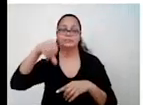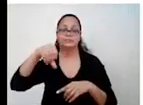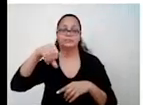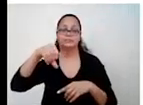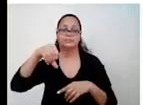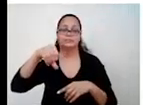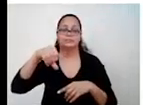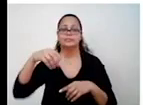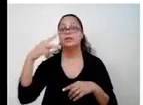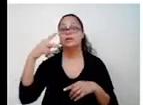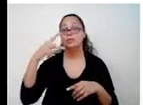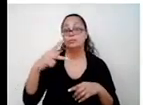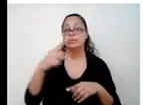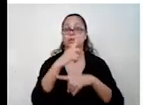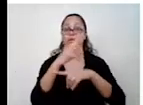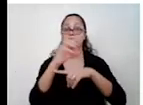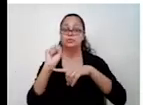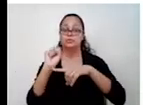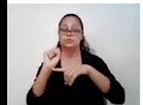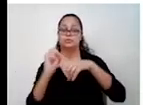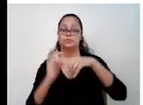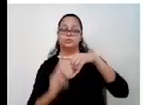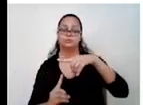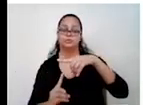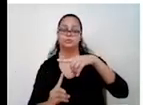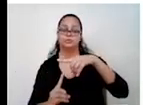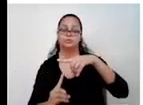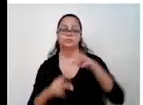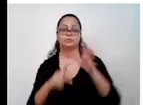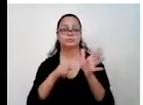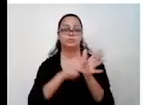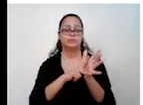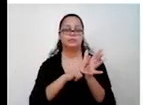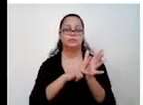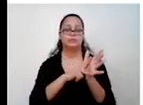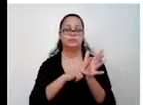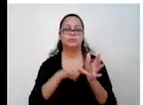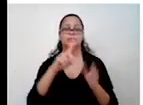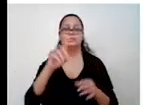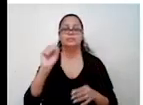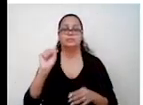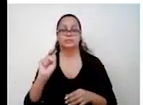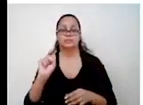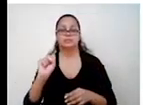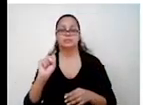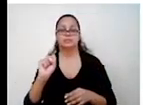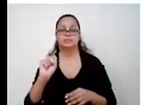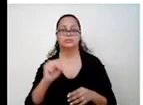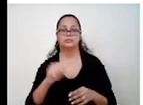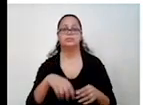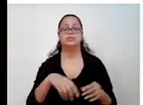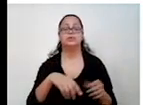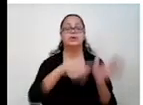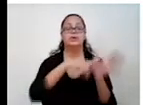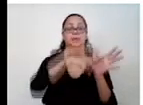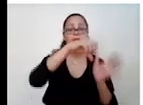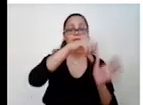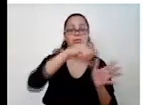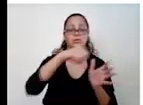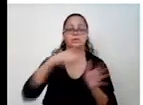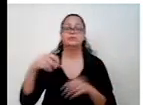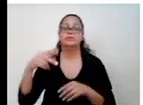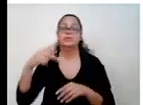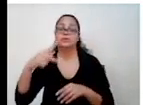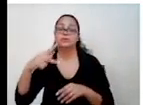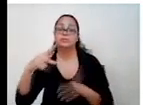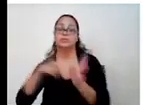C sobre 1. C sobre A. 18 dividido por 1 dá 18. Então, a soma é menos 9, o produto é 18. Na